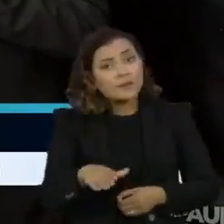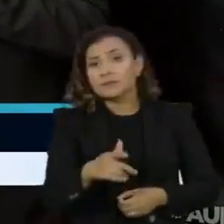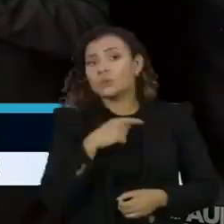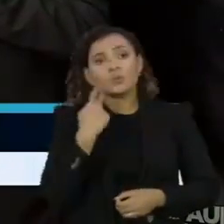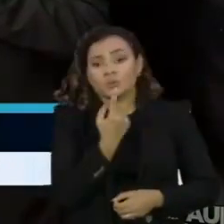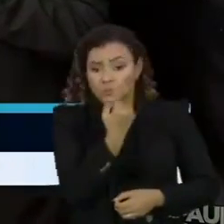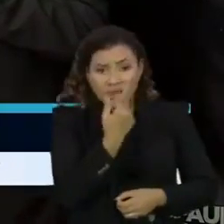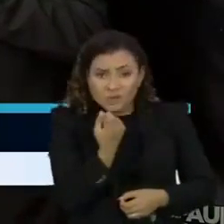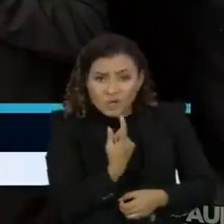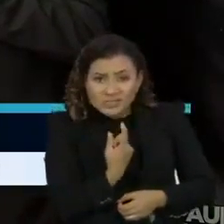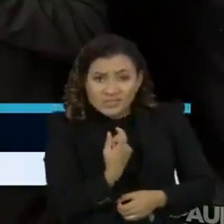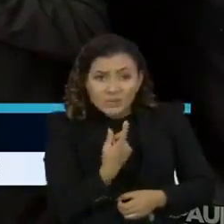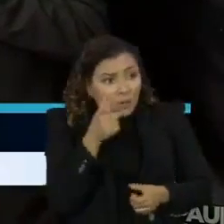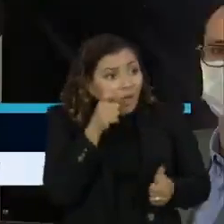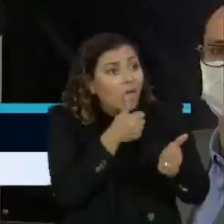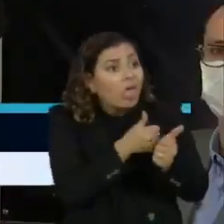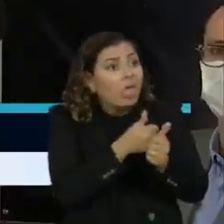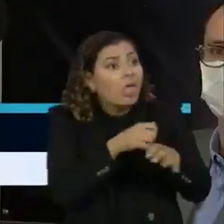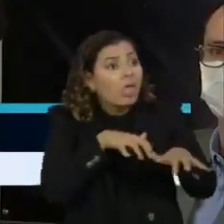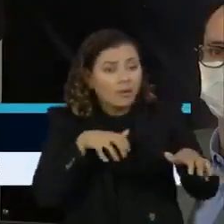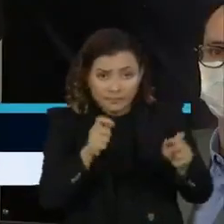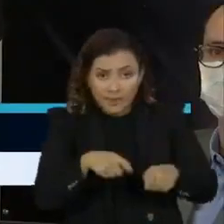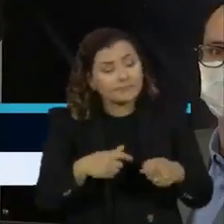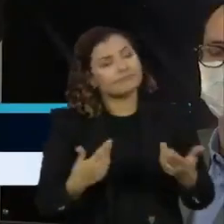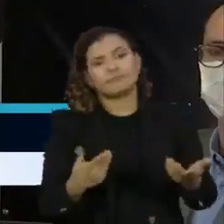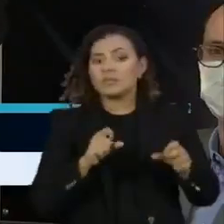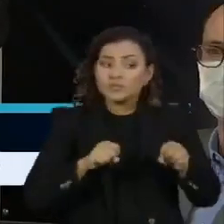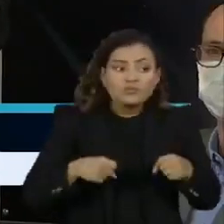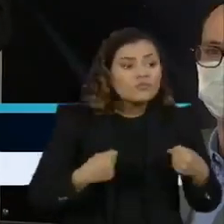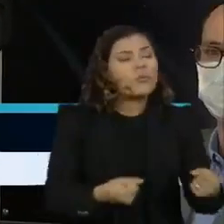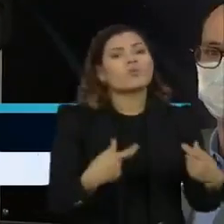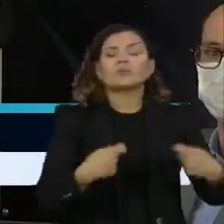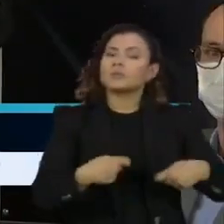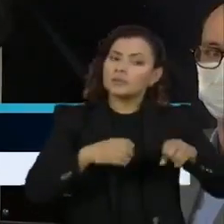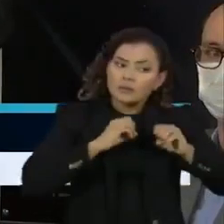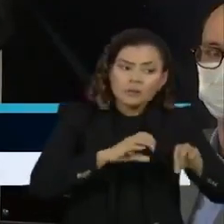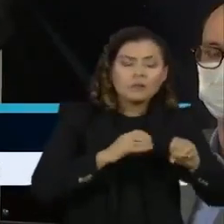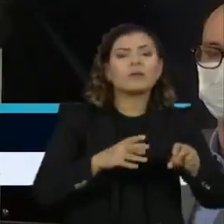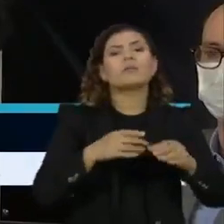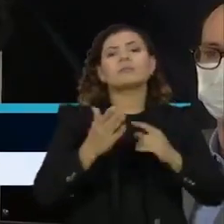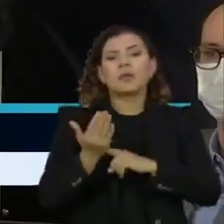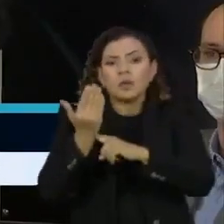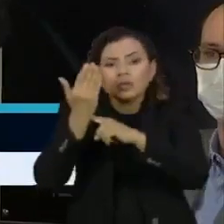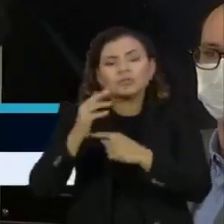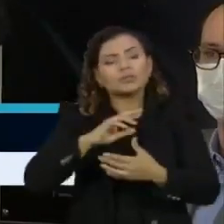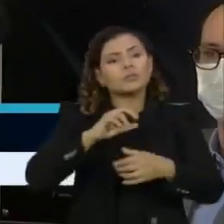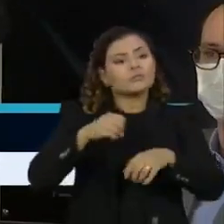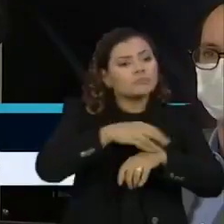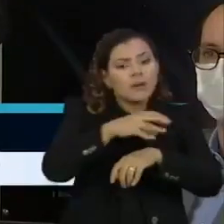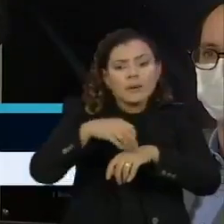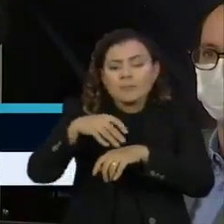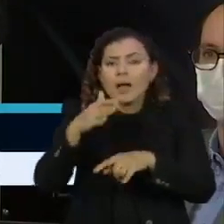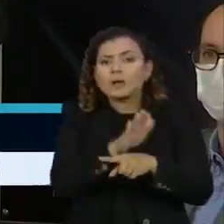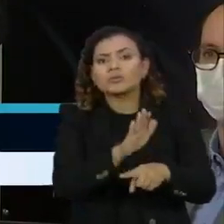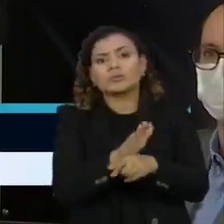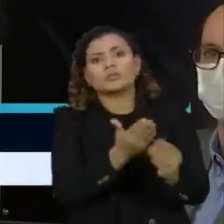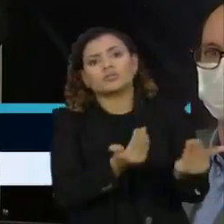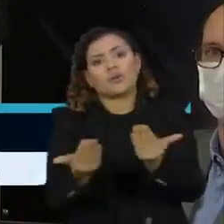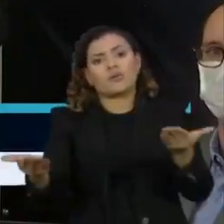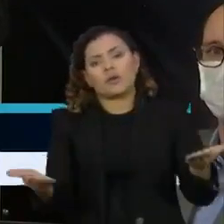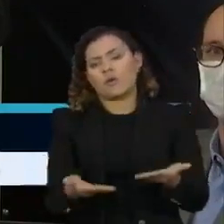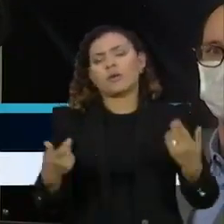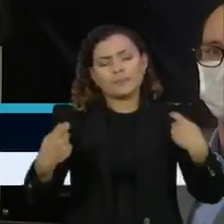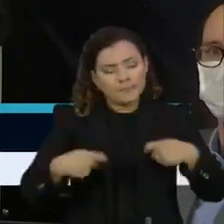menos condições de acompanhar a educação à distância. Tem que fazer todo o esforço, educação mediada por tecnologia. Tudo que puder ser feito para ajudar os jovens nesse